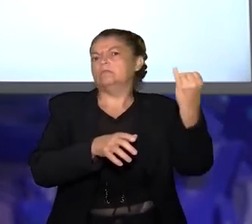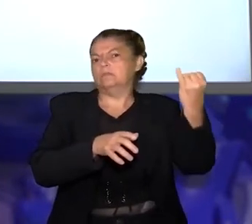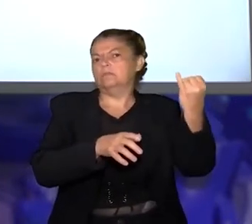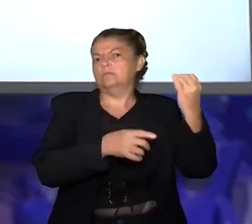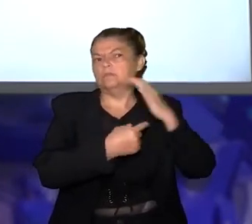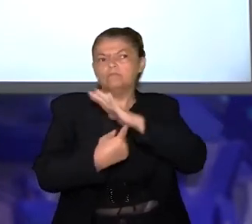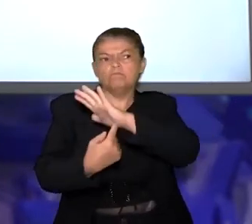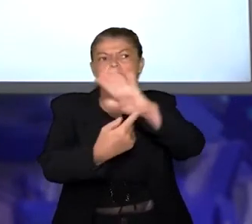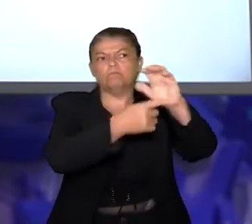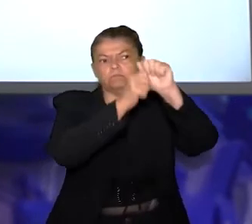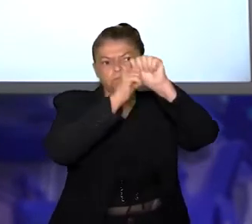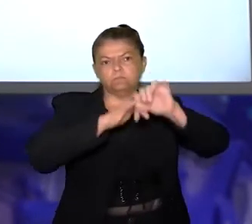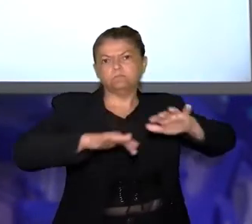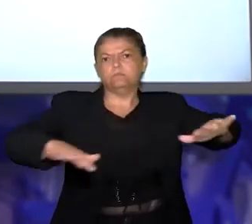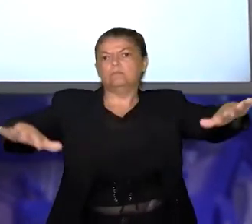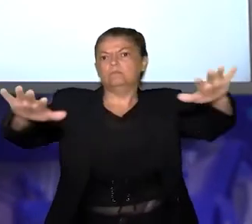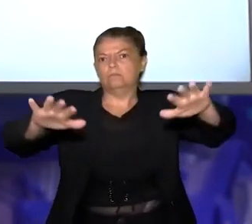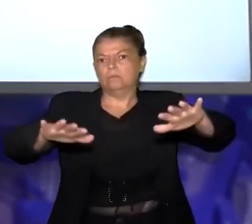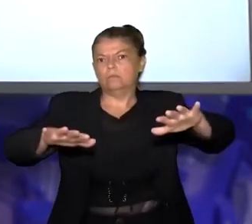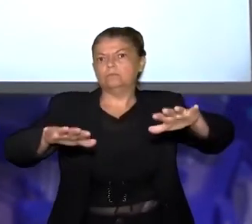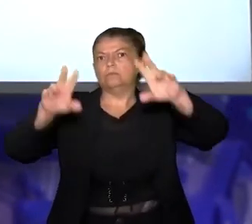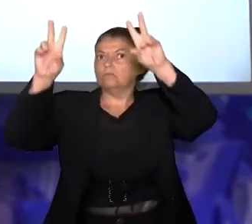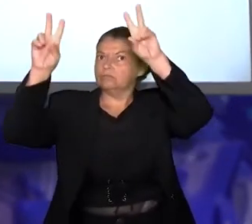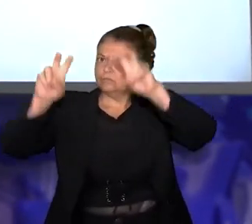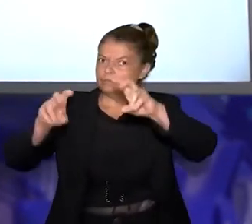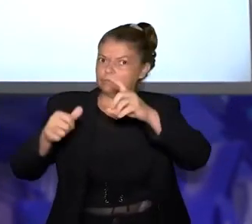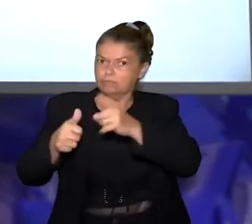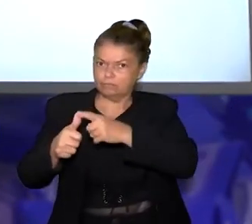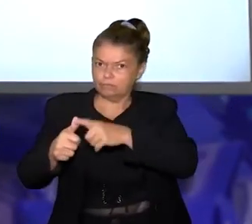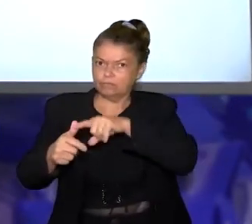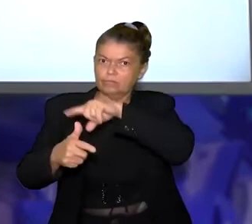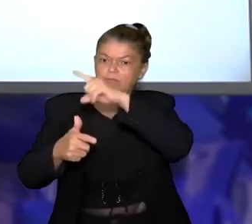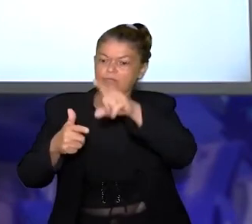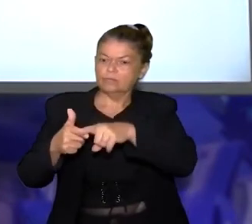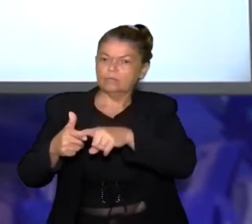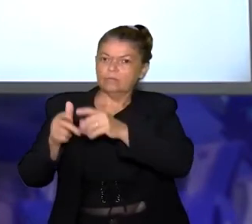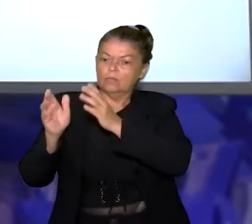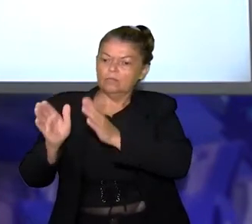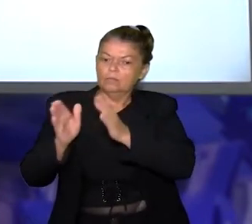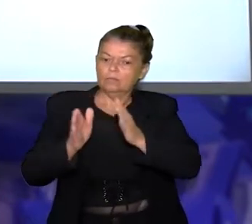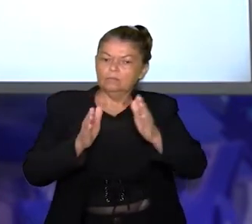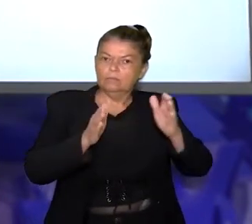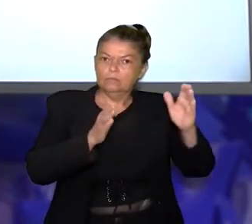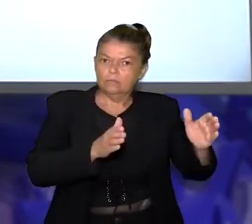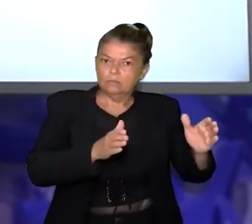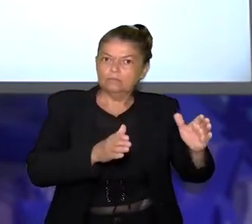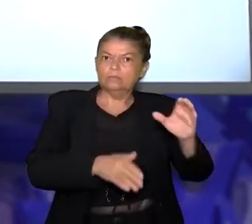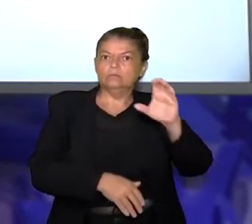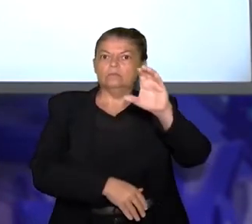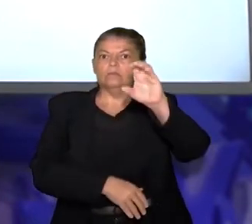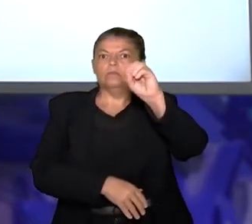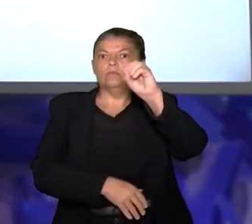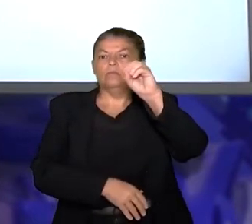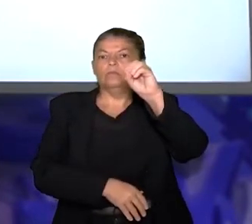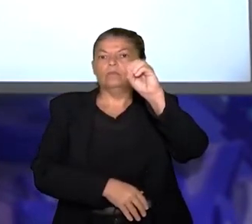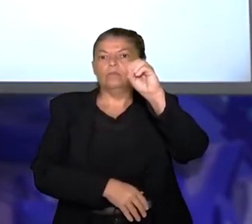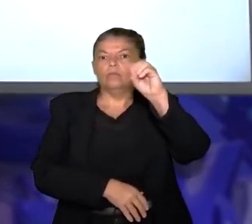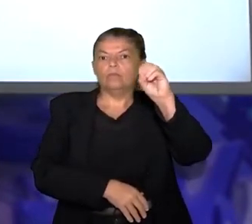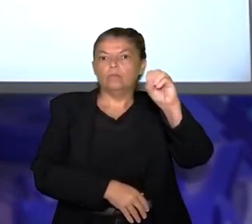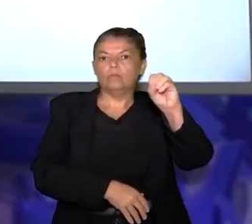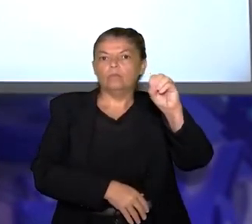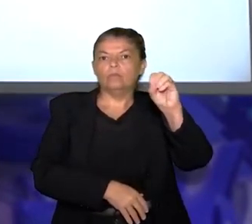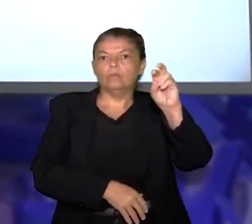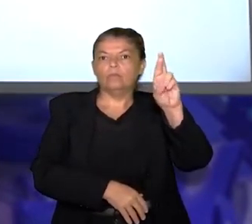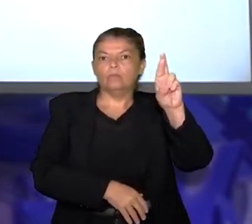Então, o mapa é composto e formado pela introdução, o título, as coordenadas geográficas que é utilizado nos meios